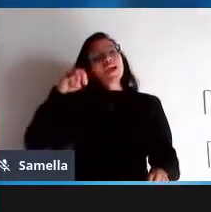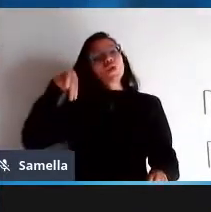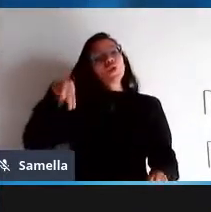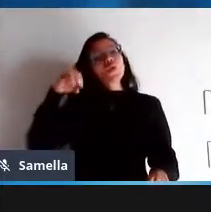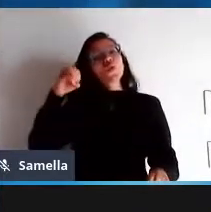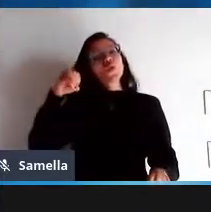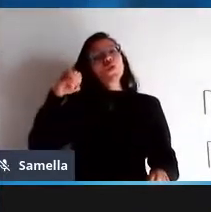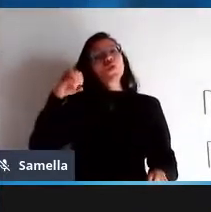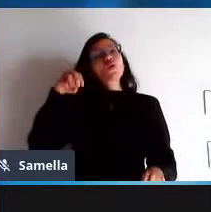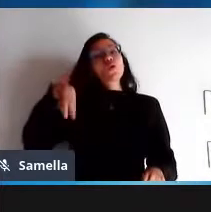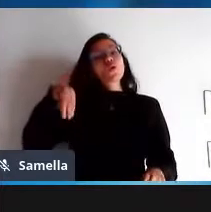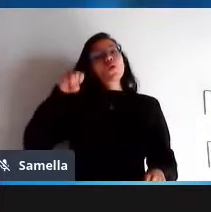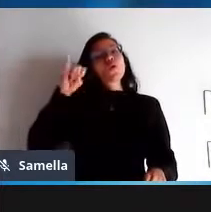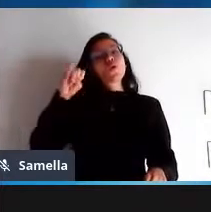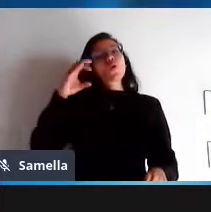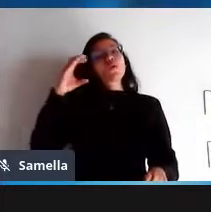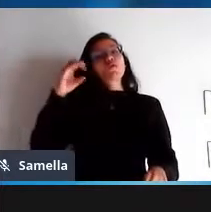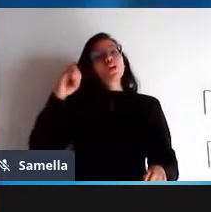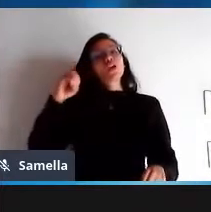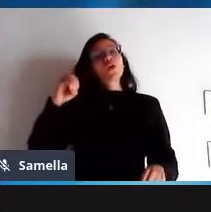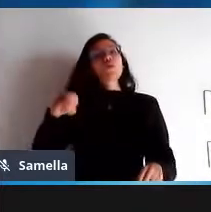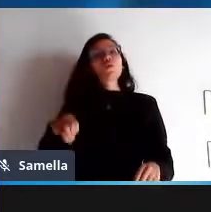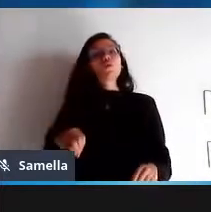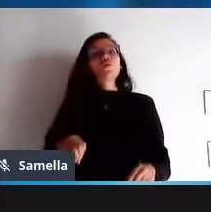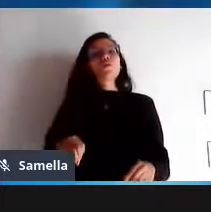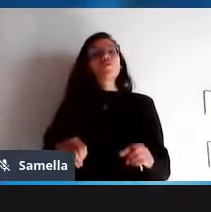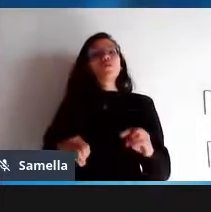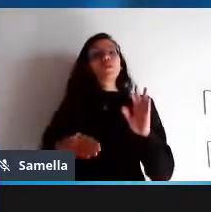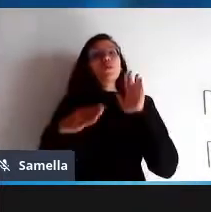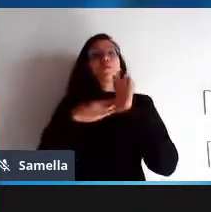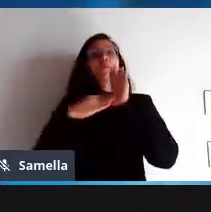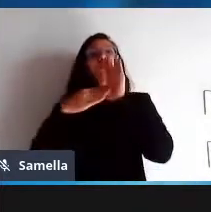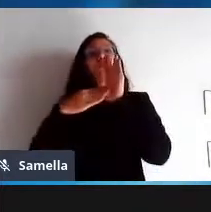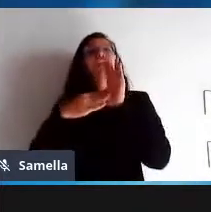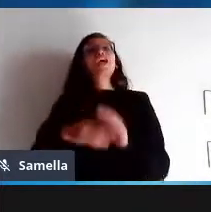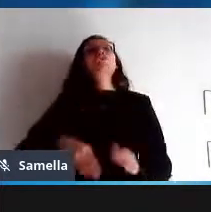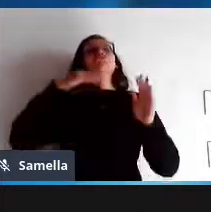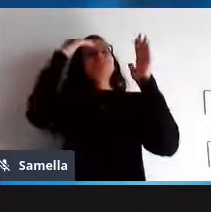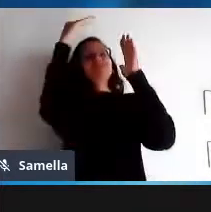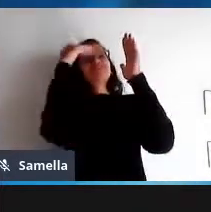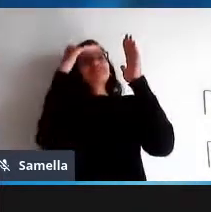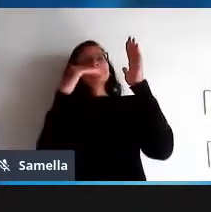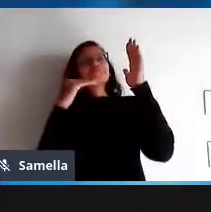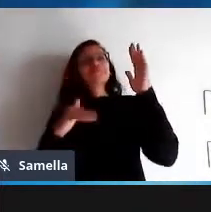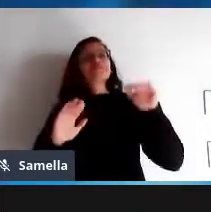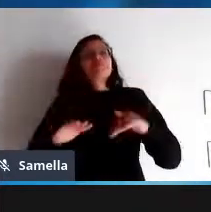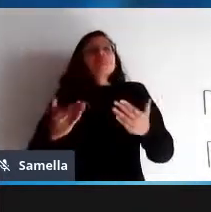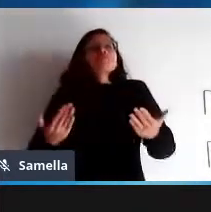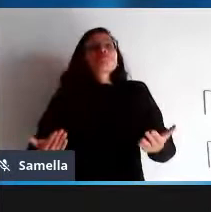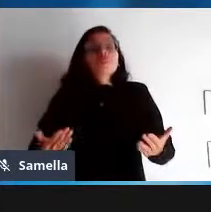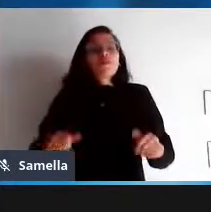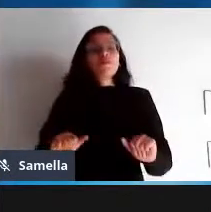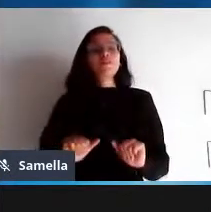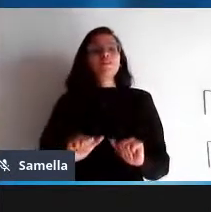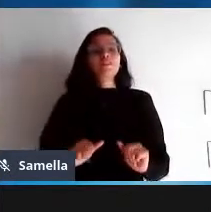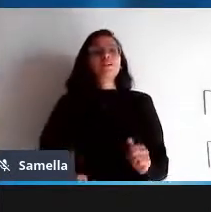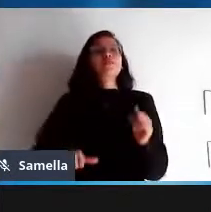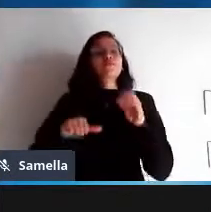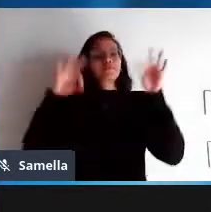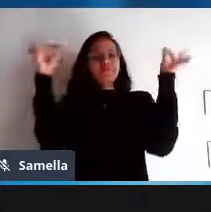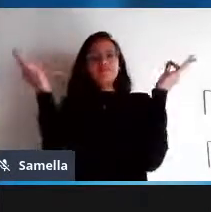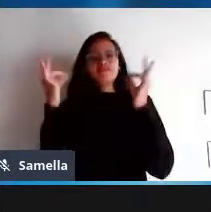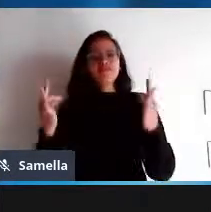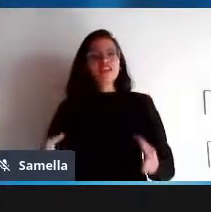desenvolvimento eu estou falando desde o processo como o software o programa é feito